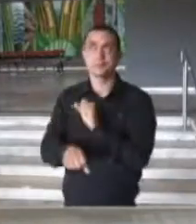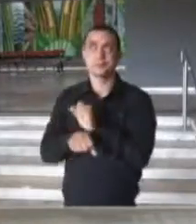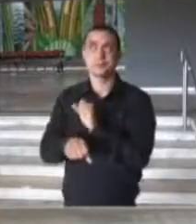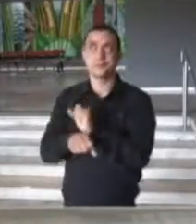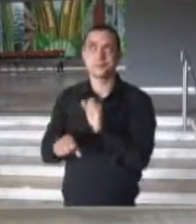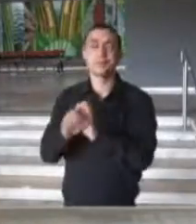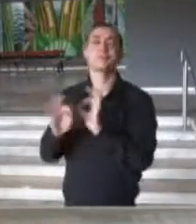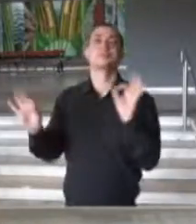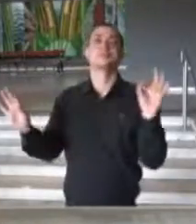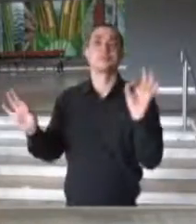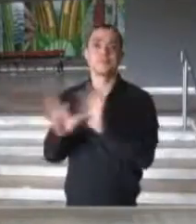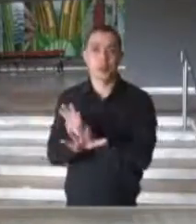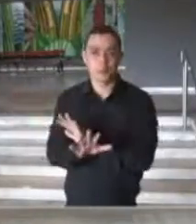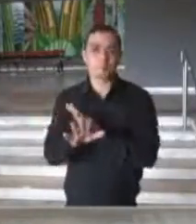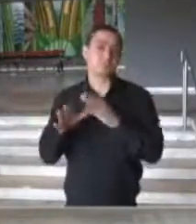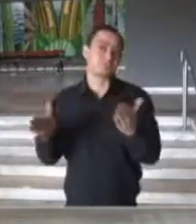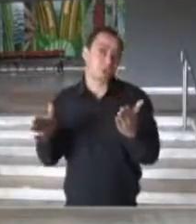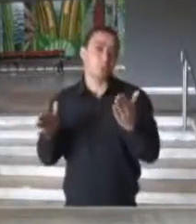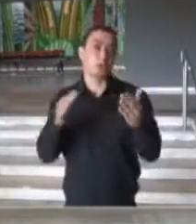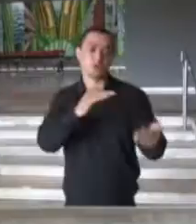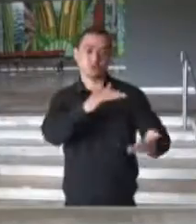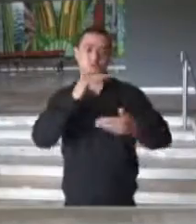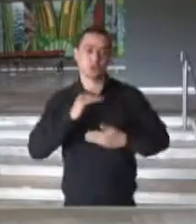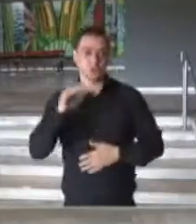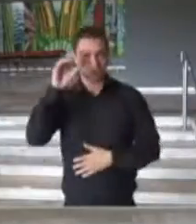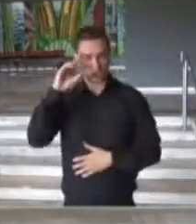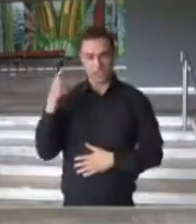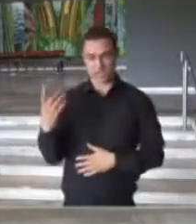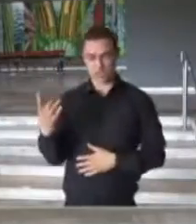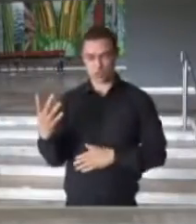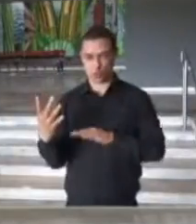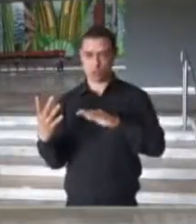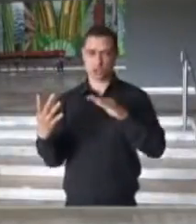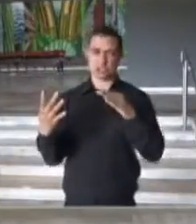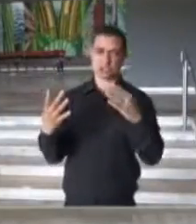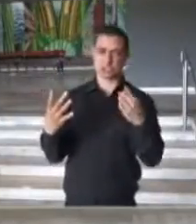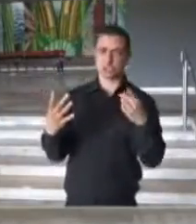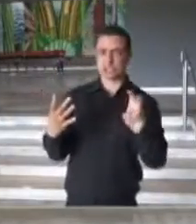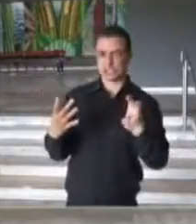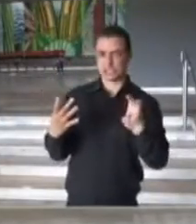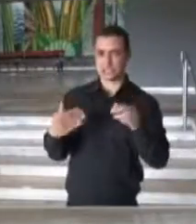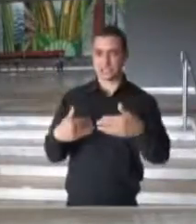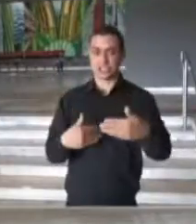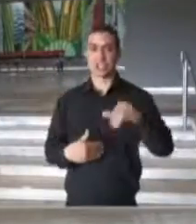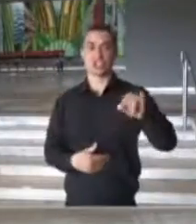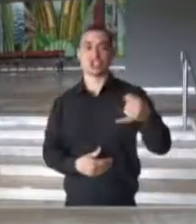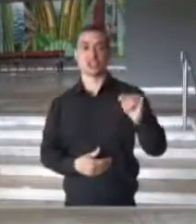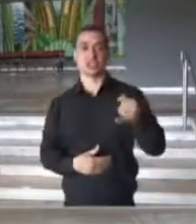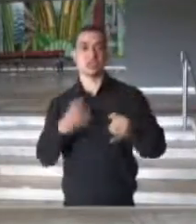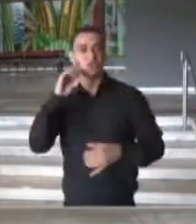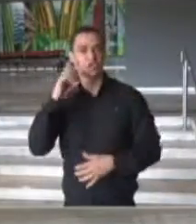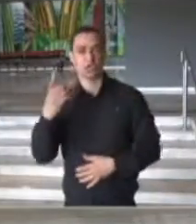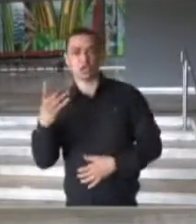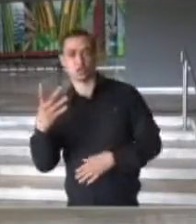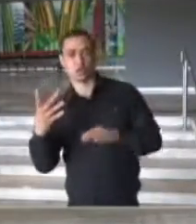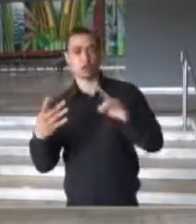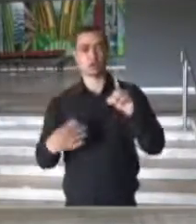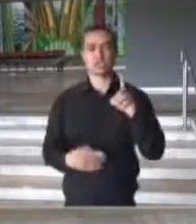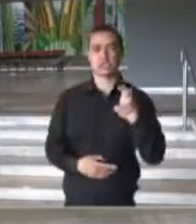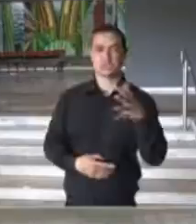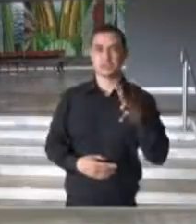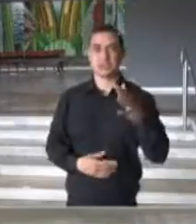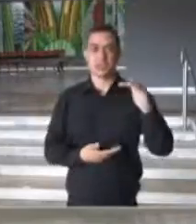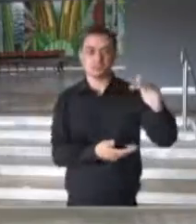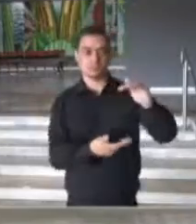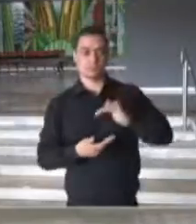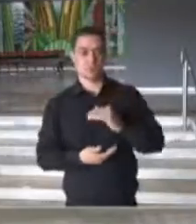fato, isso ocorra. Então, o mais tardar, entre o dia 14 e o dia 15, agora, de janeiro, receberemos 20%,